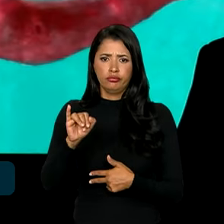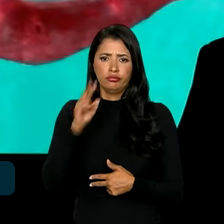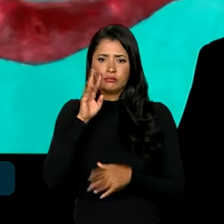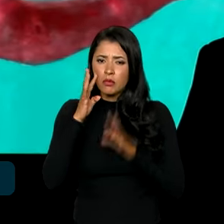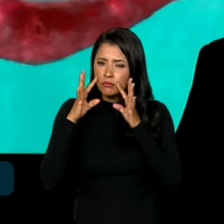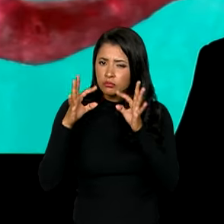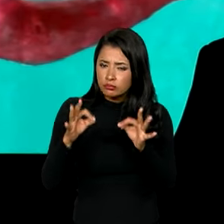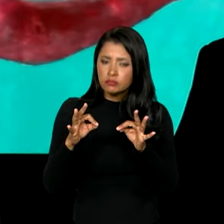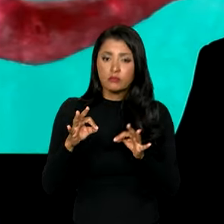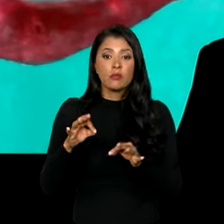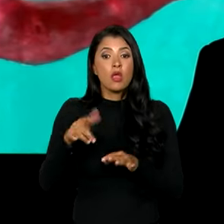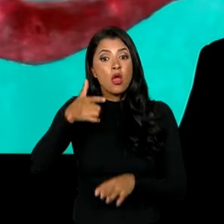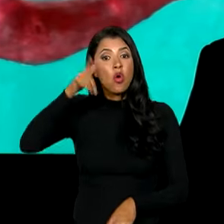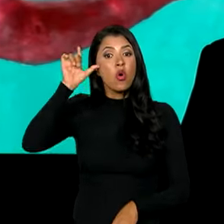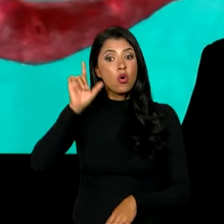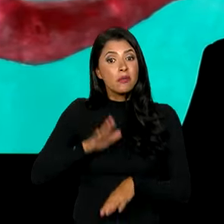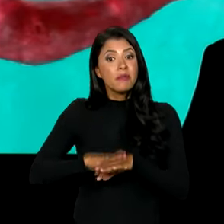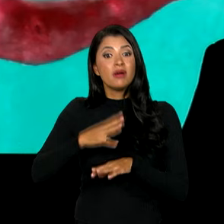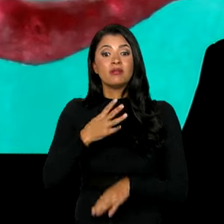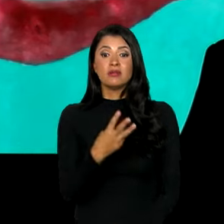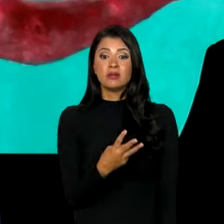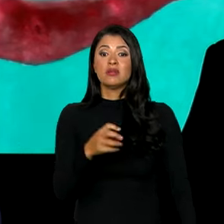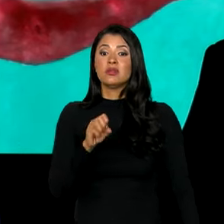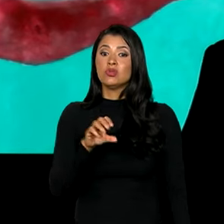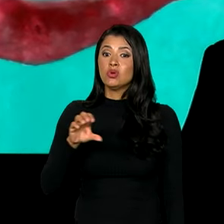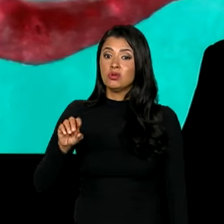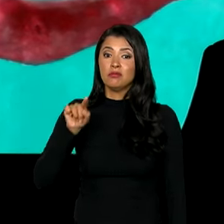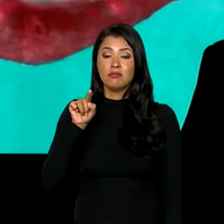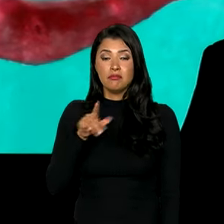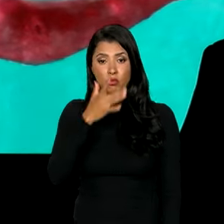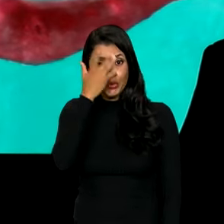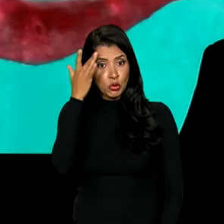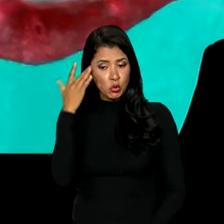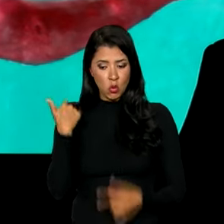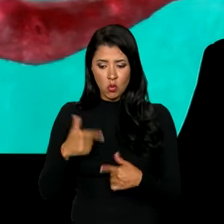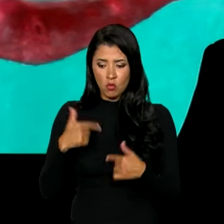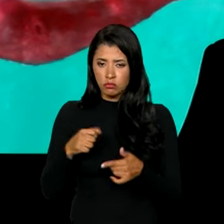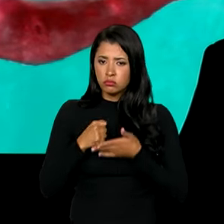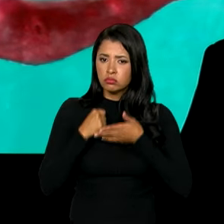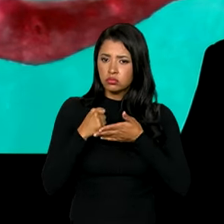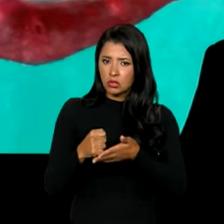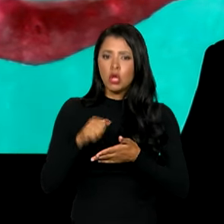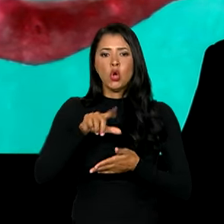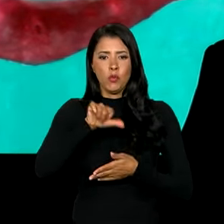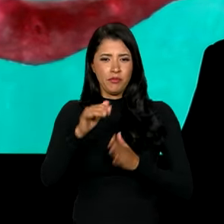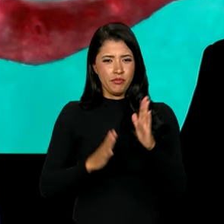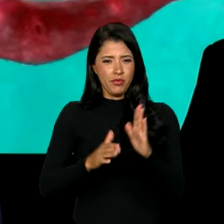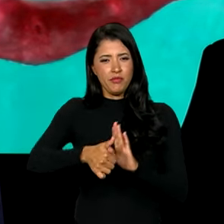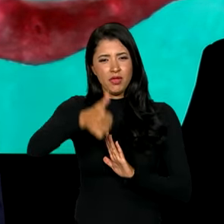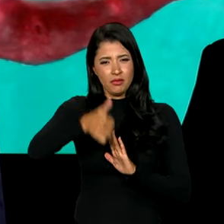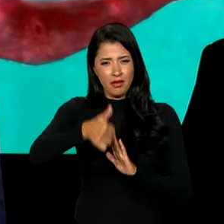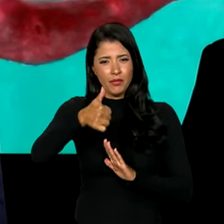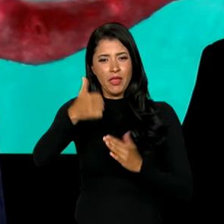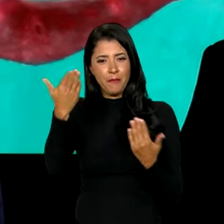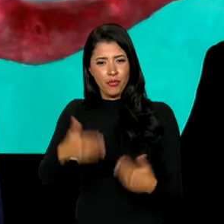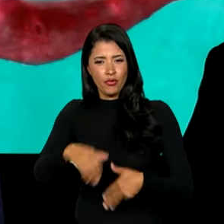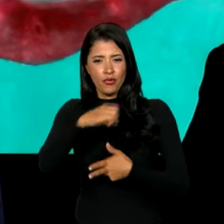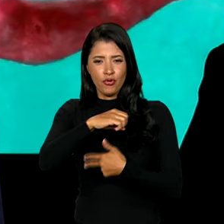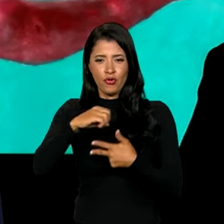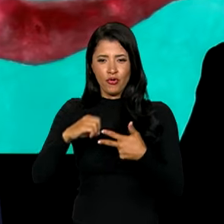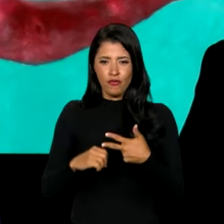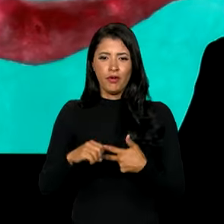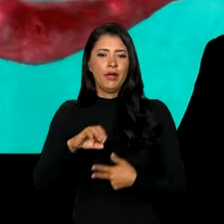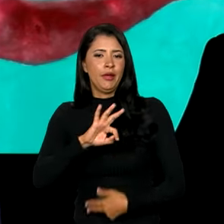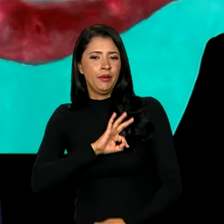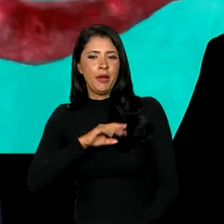envolvemos ontem mais de 380 mil colaboradores na execução da primeira etapa do Enem. Polícia